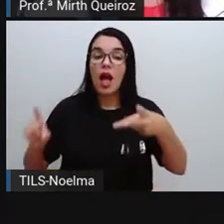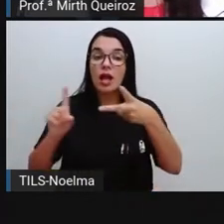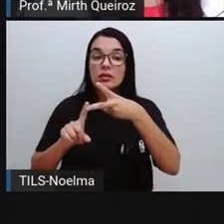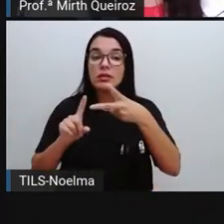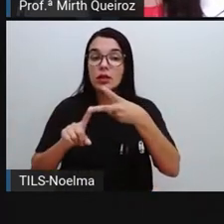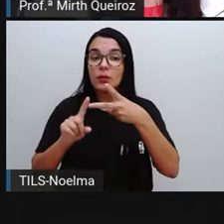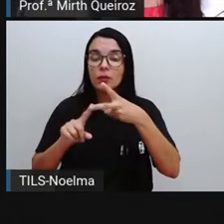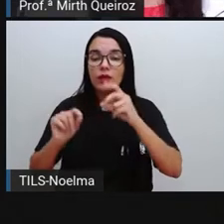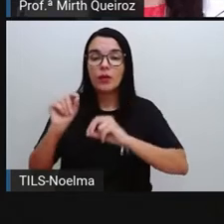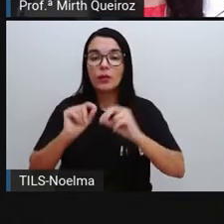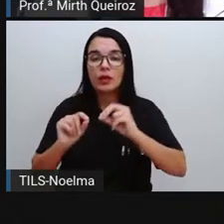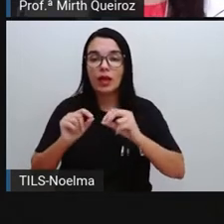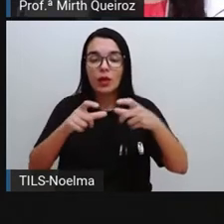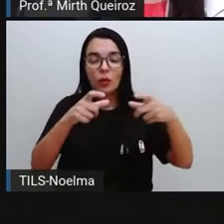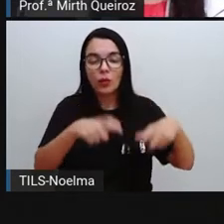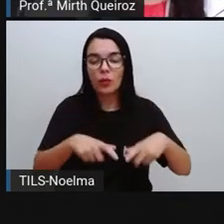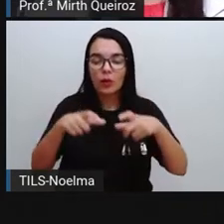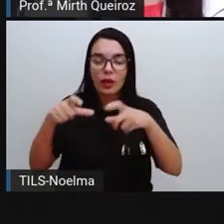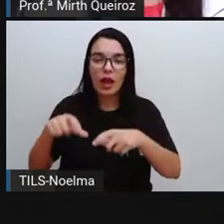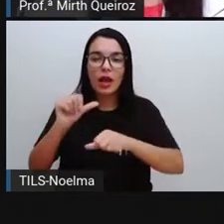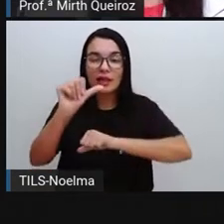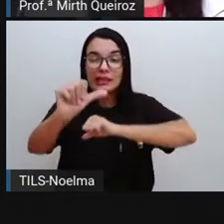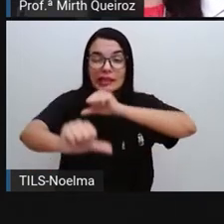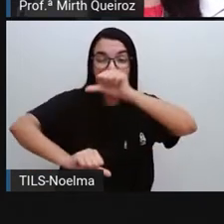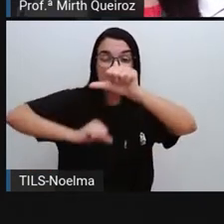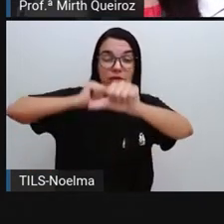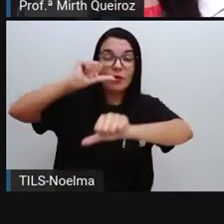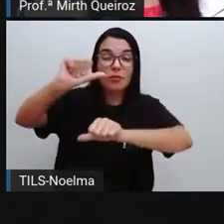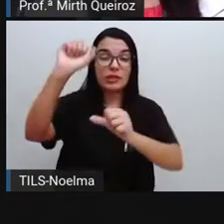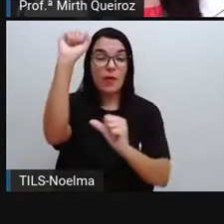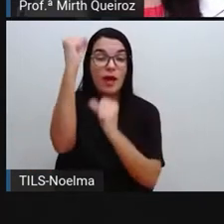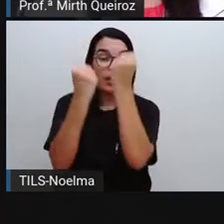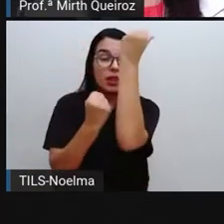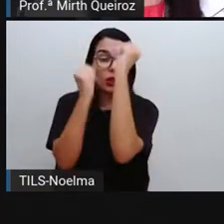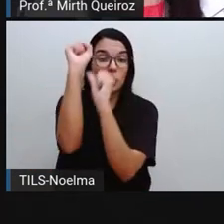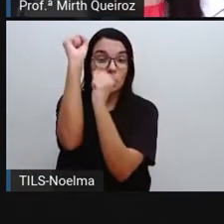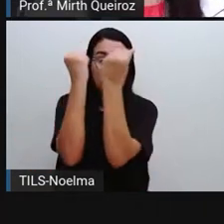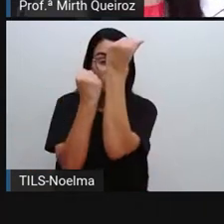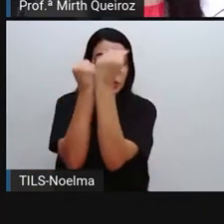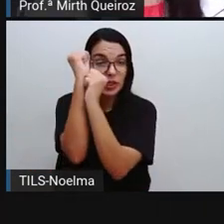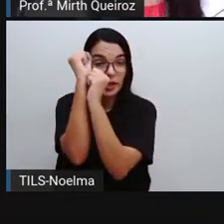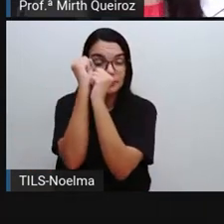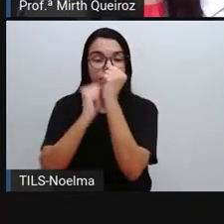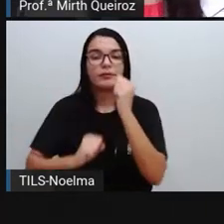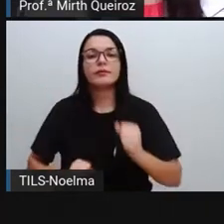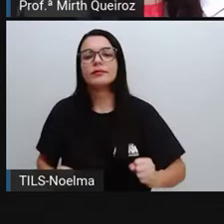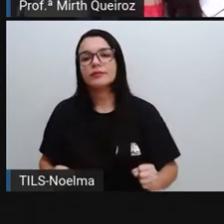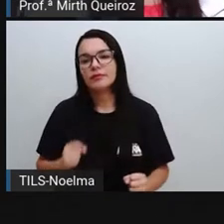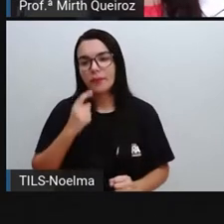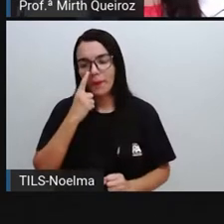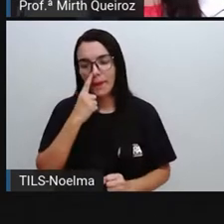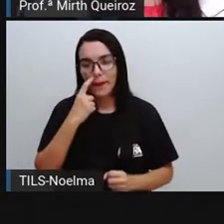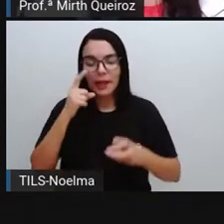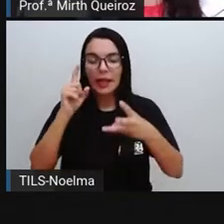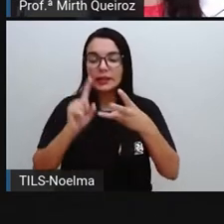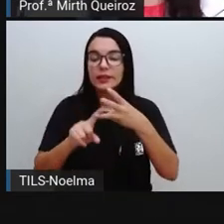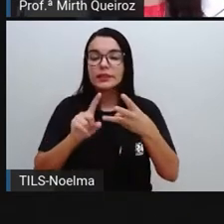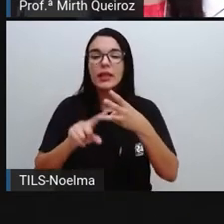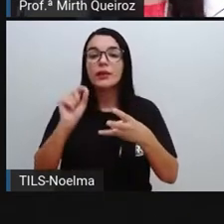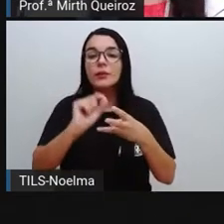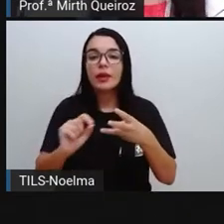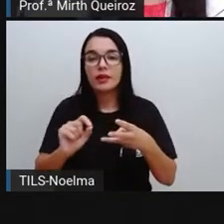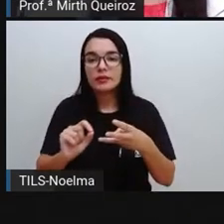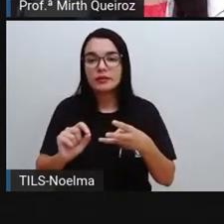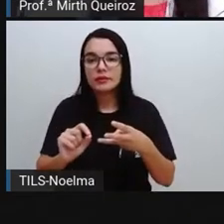secundária é onde vai haver a transformação da matéria-prima. E a terciária seria